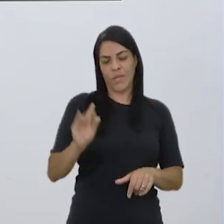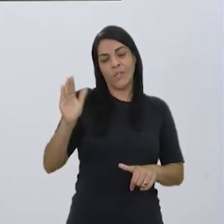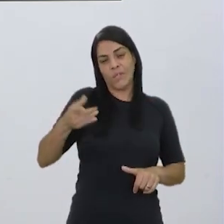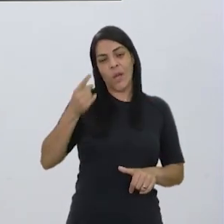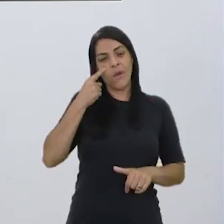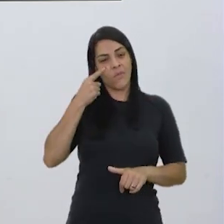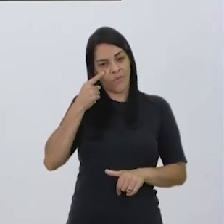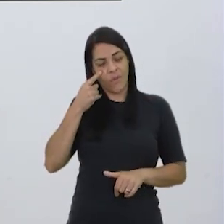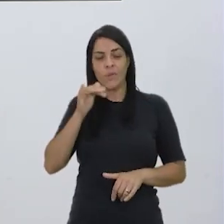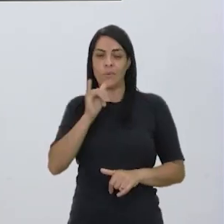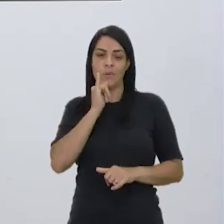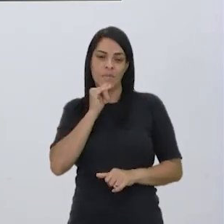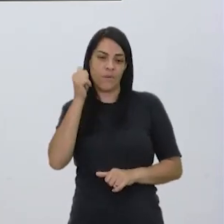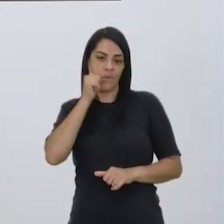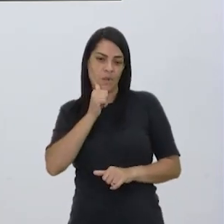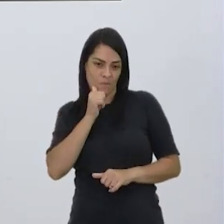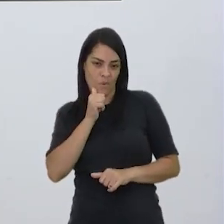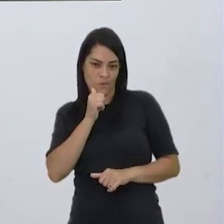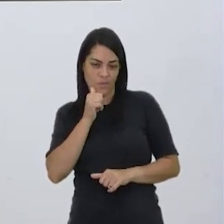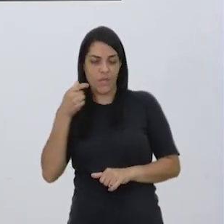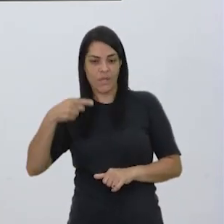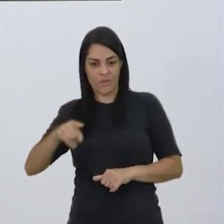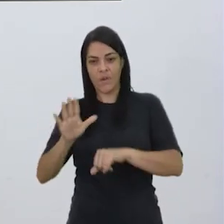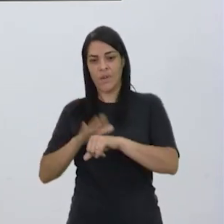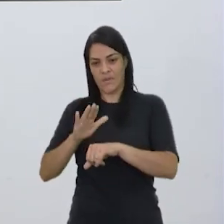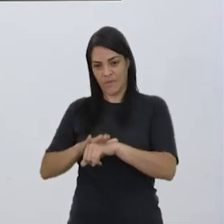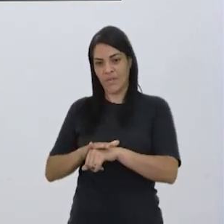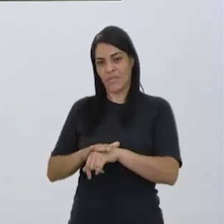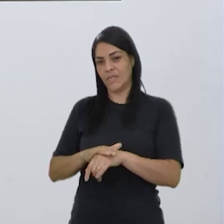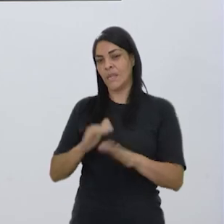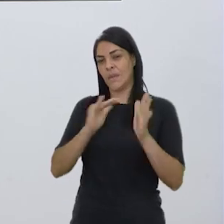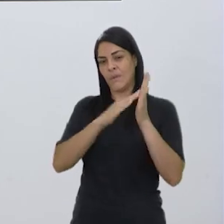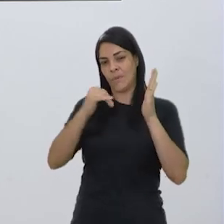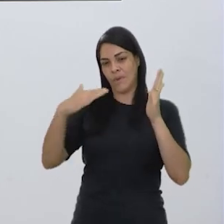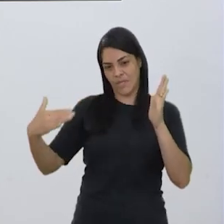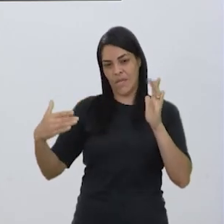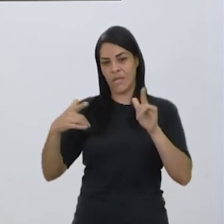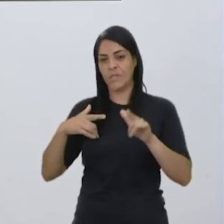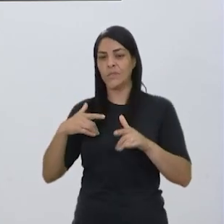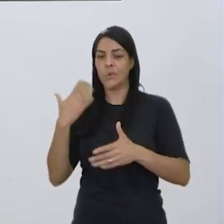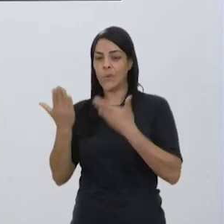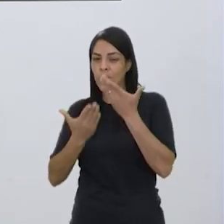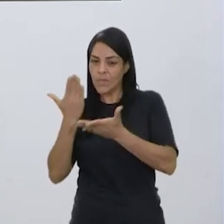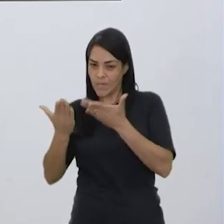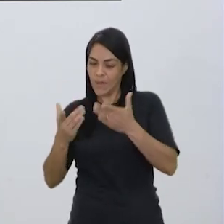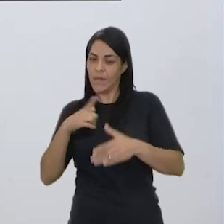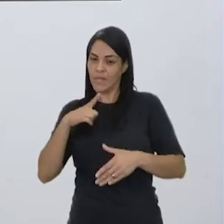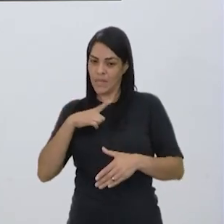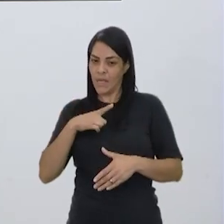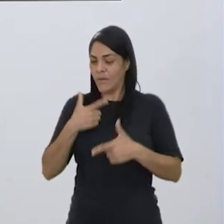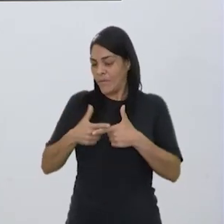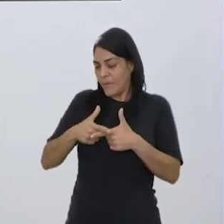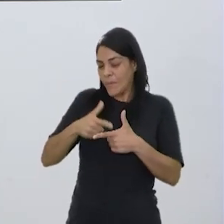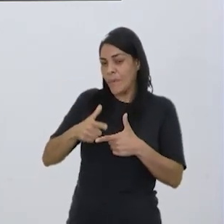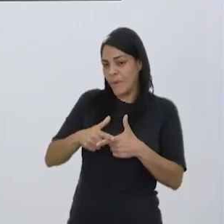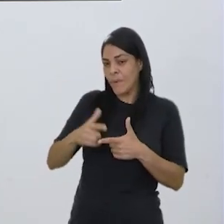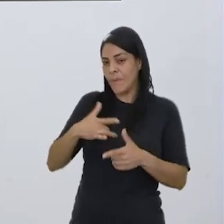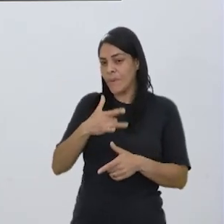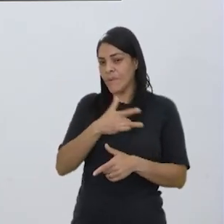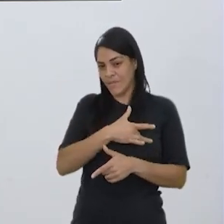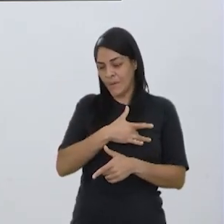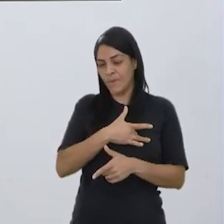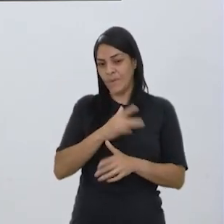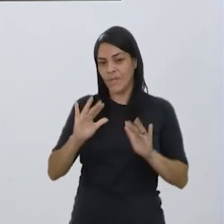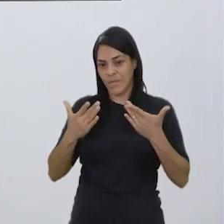de uma moça que vai fazer um procedimento estético e acabou se dando mal, acabou tendo problemas. Então, a